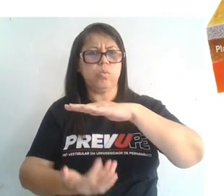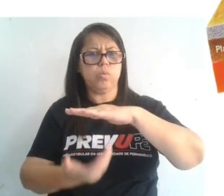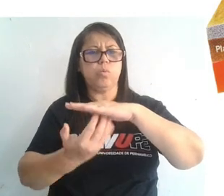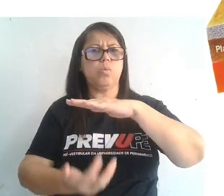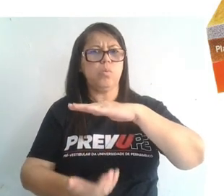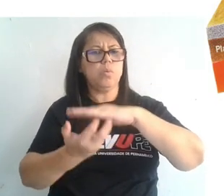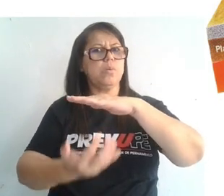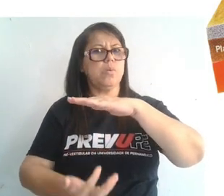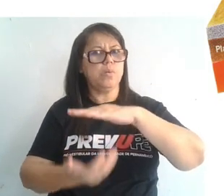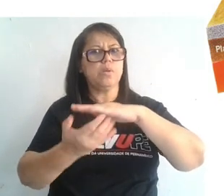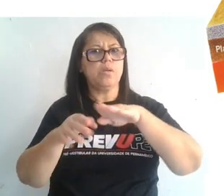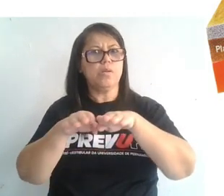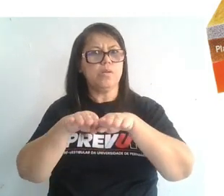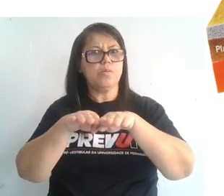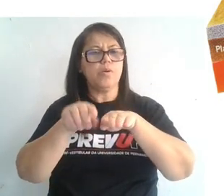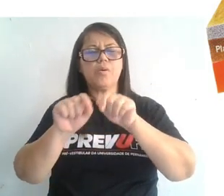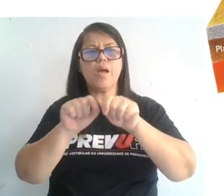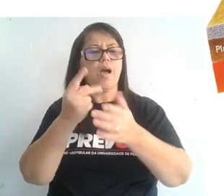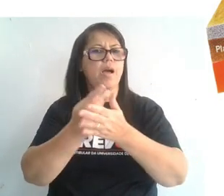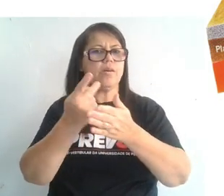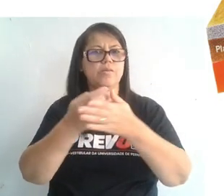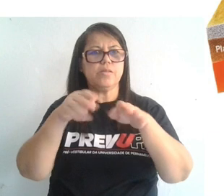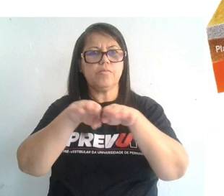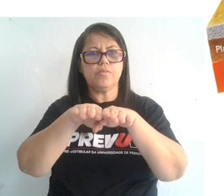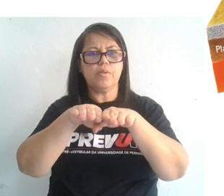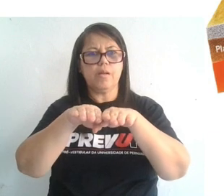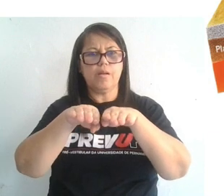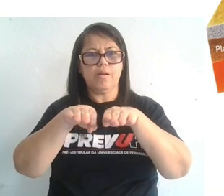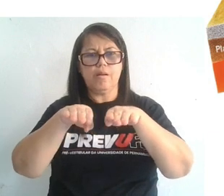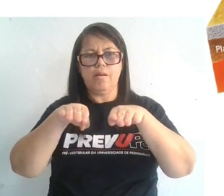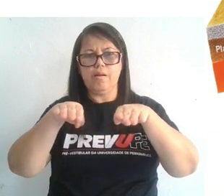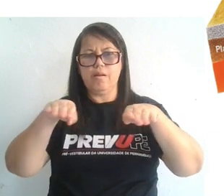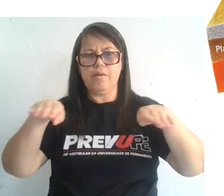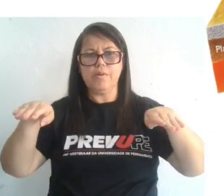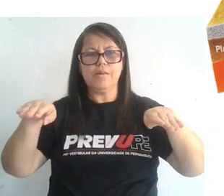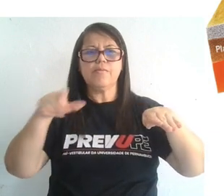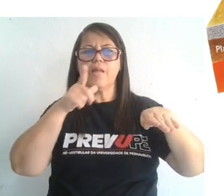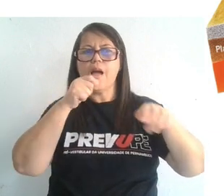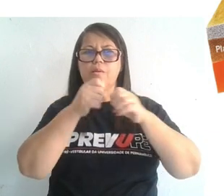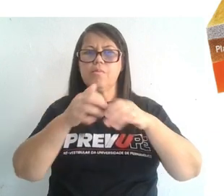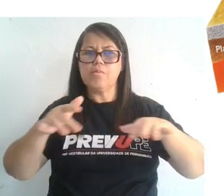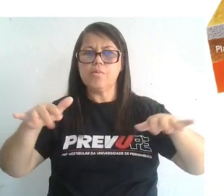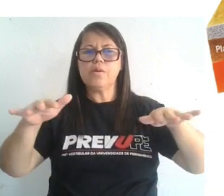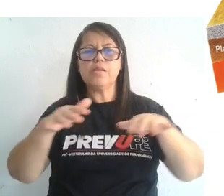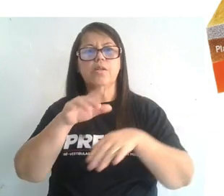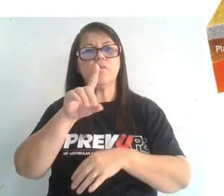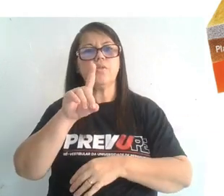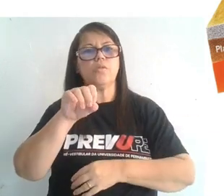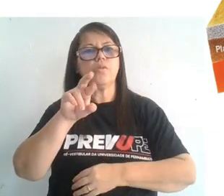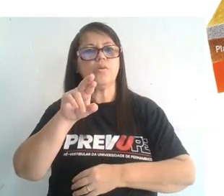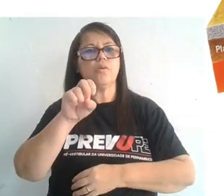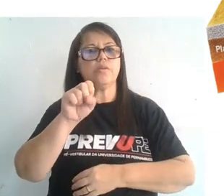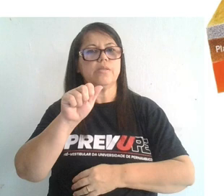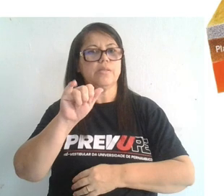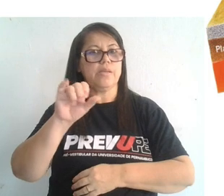o ponto em que a gente abre e forma um oceano. E aqui a gente tem as chamadas dorsais mesoceânicas,